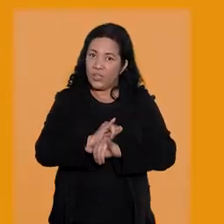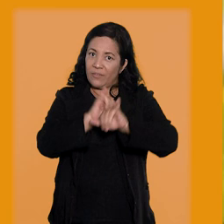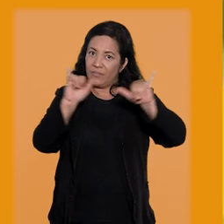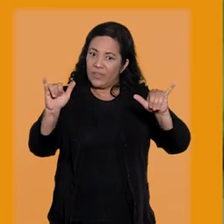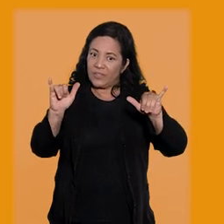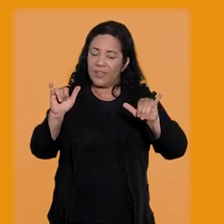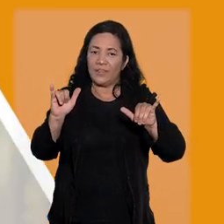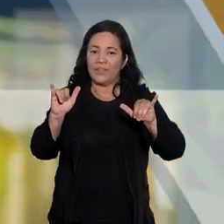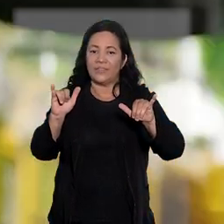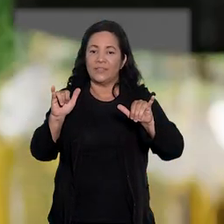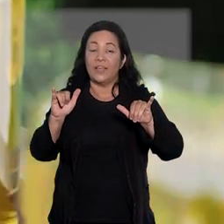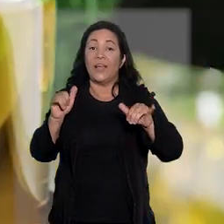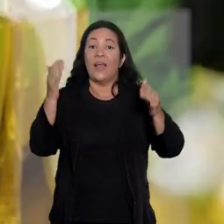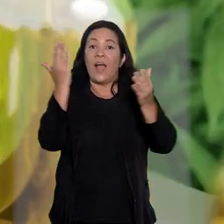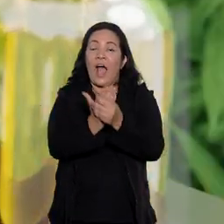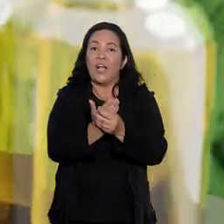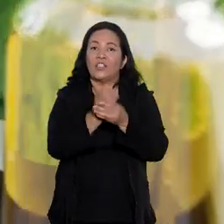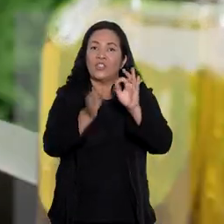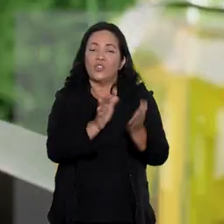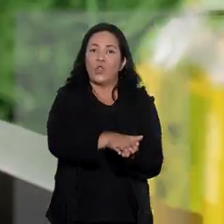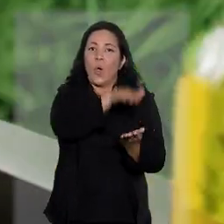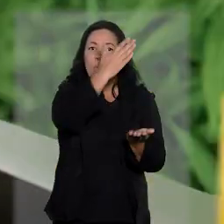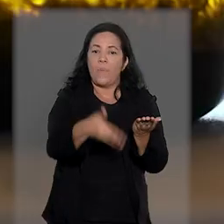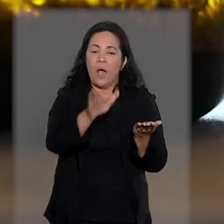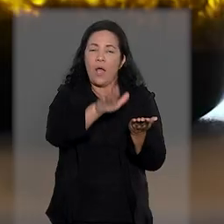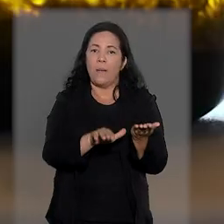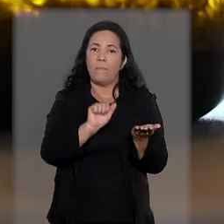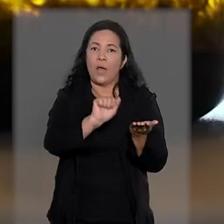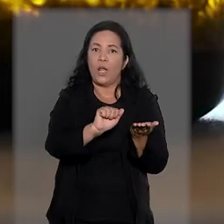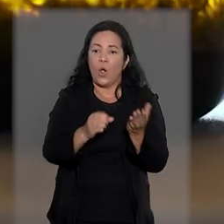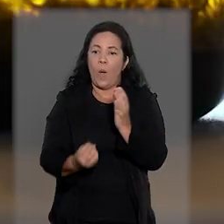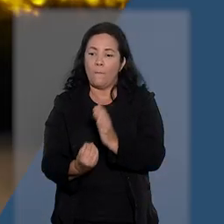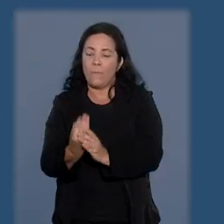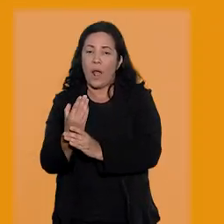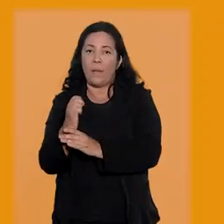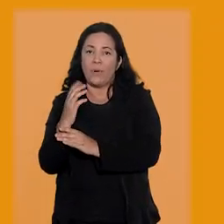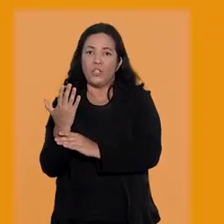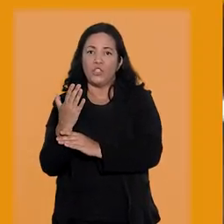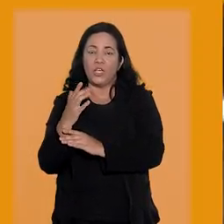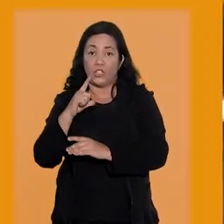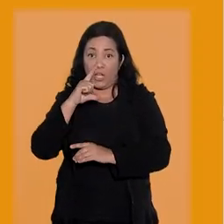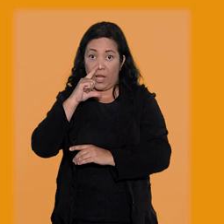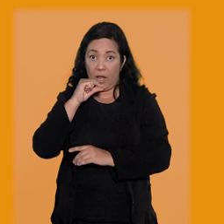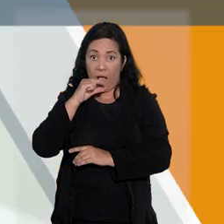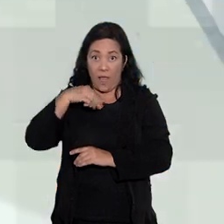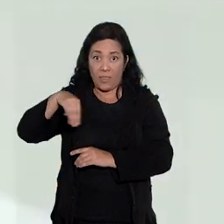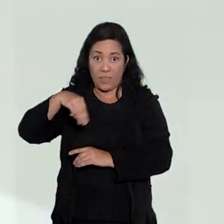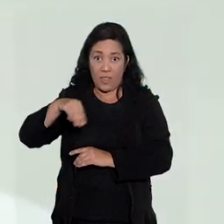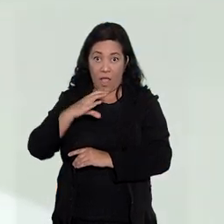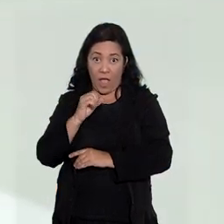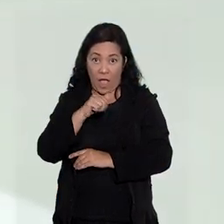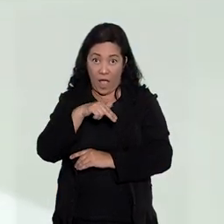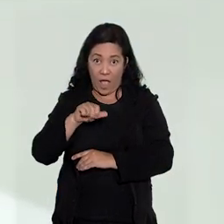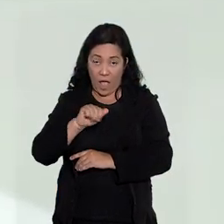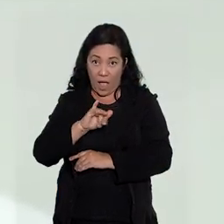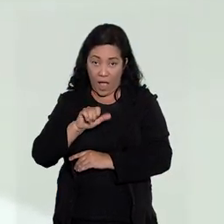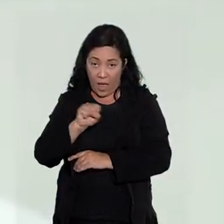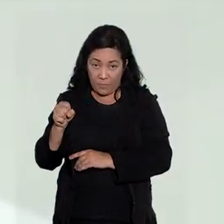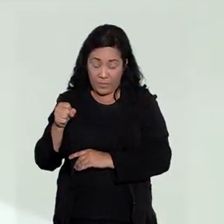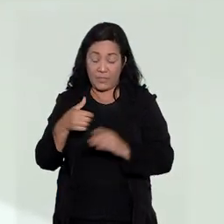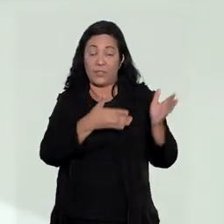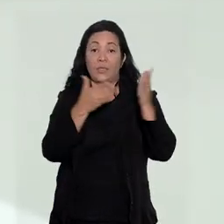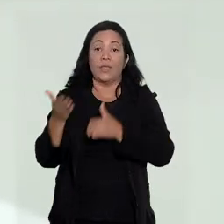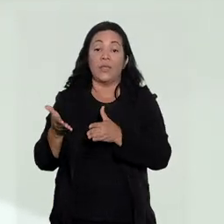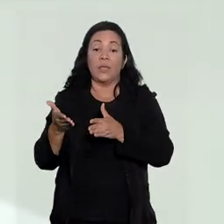você vai ver suspensas ações sobre o plantio de cannabis para fins medicinais, negado pedido de Robinho